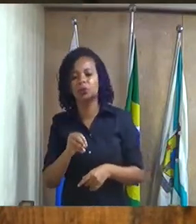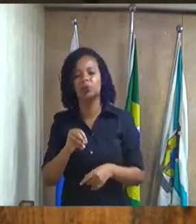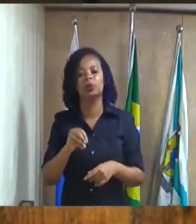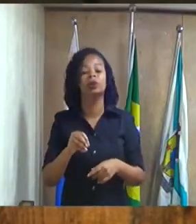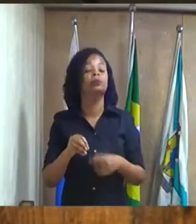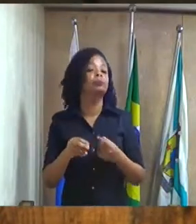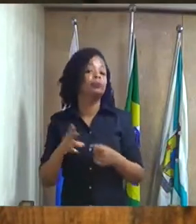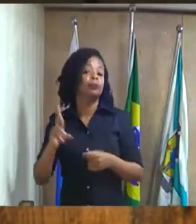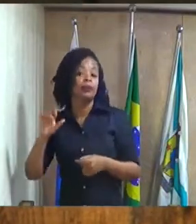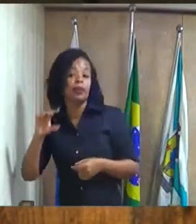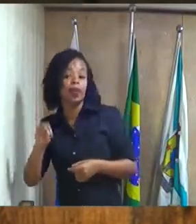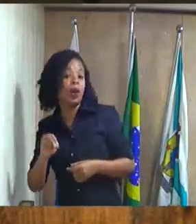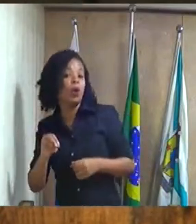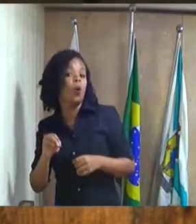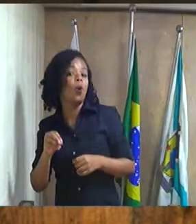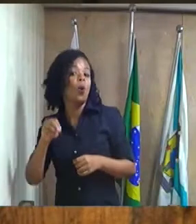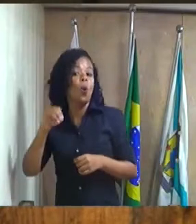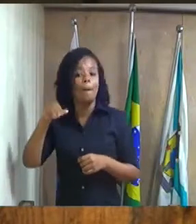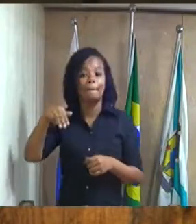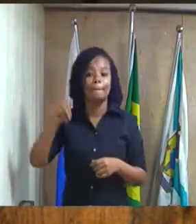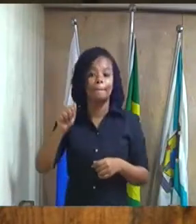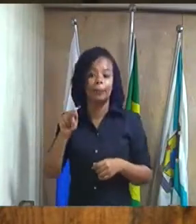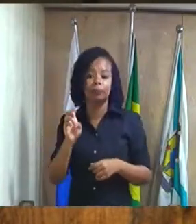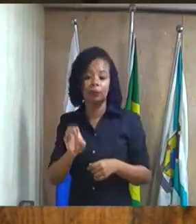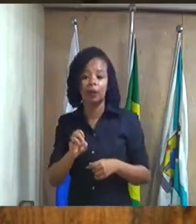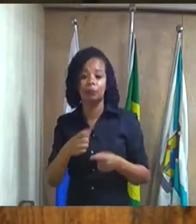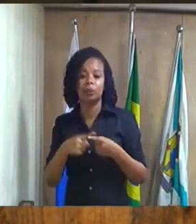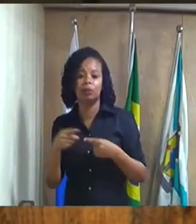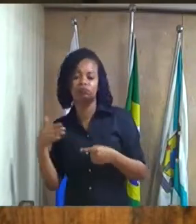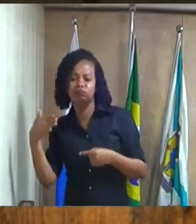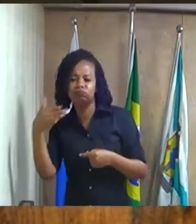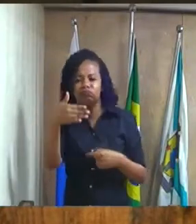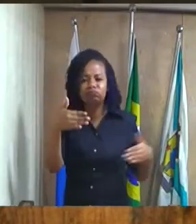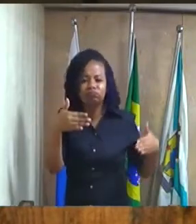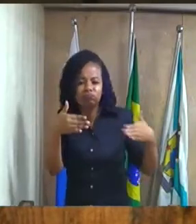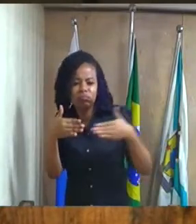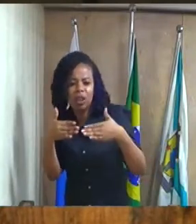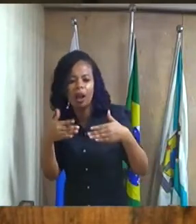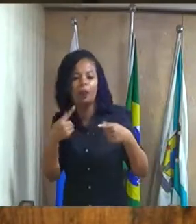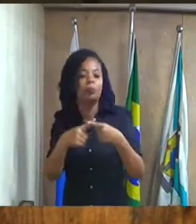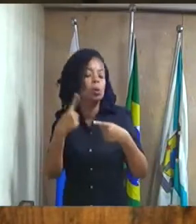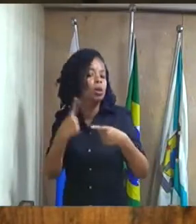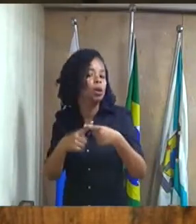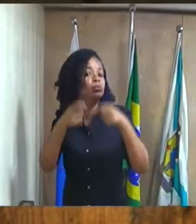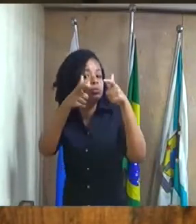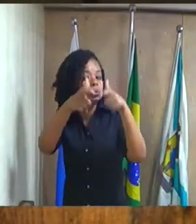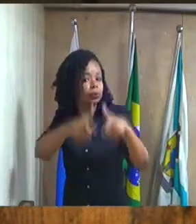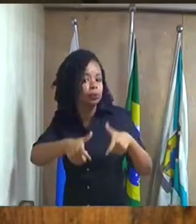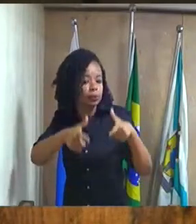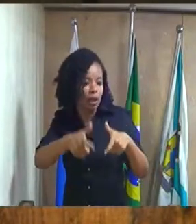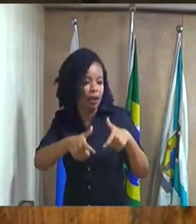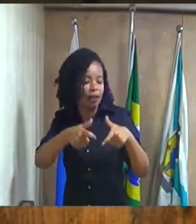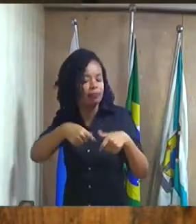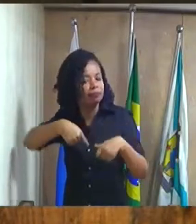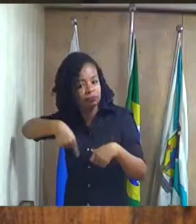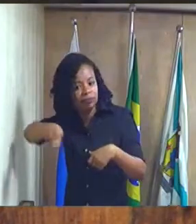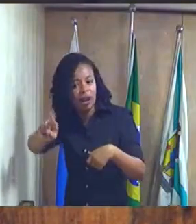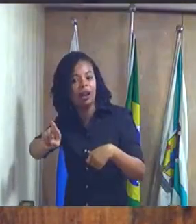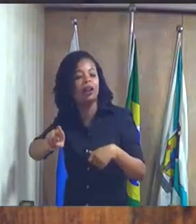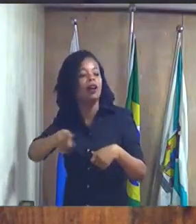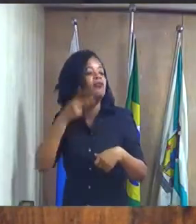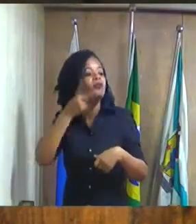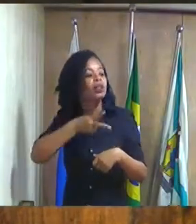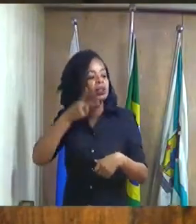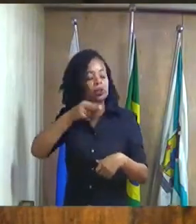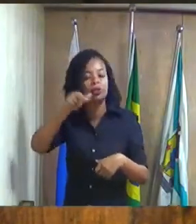de ir e vir que a população não tem mais o pessoal vai ali para o o vereador Nivan sabe muito